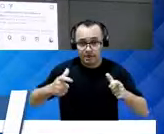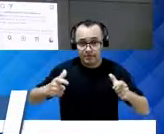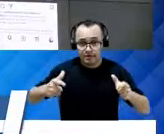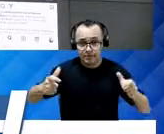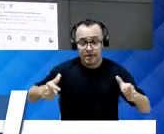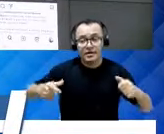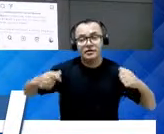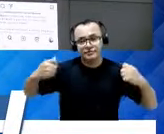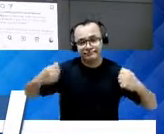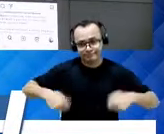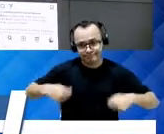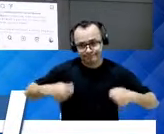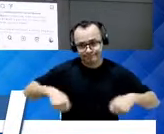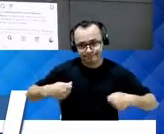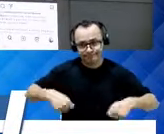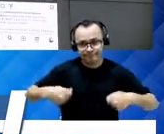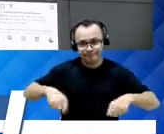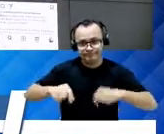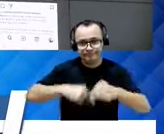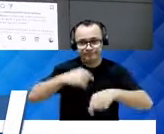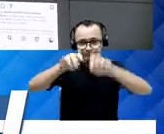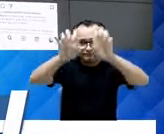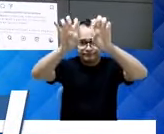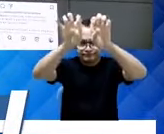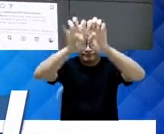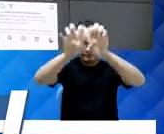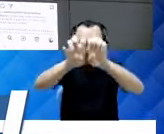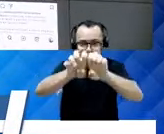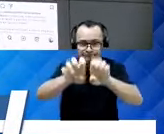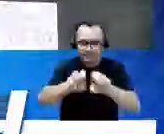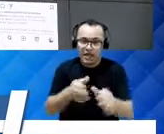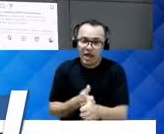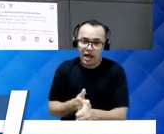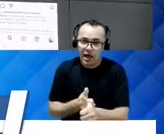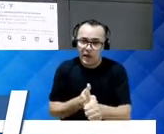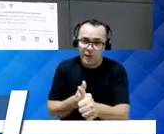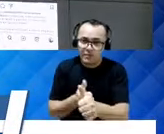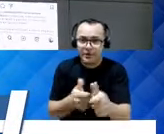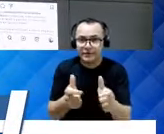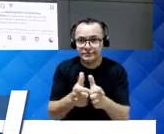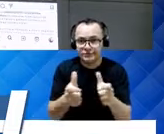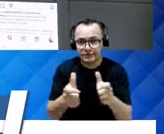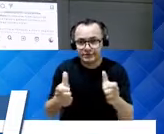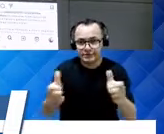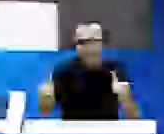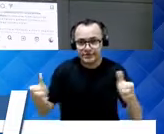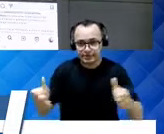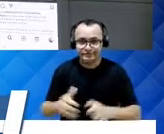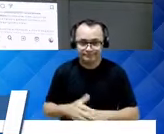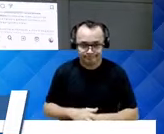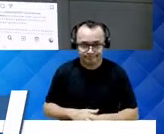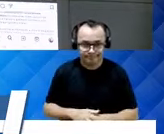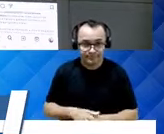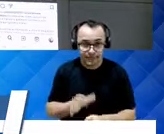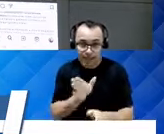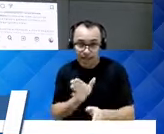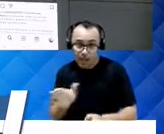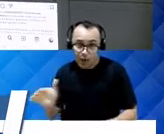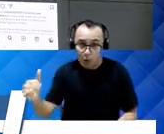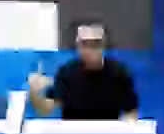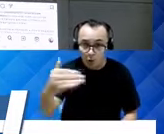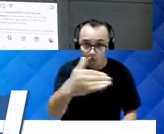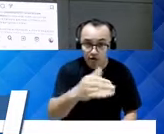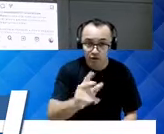estrutura também acompanhe esse crescimento. Então tem essa curva no KM2, que é a